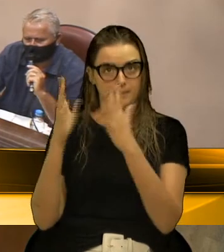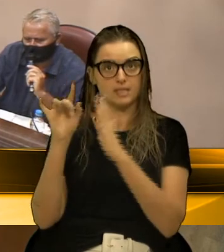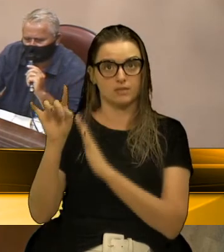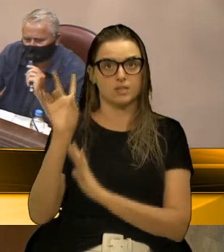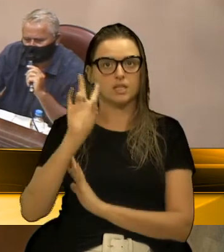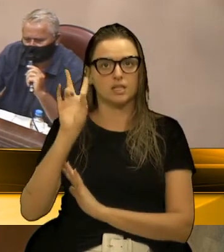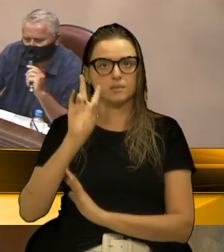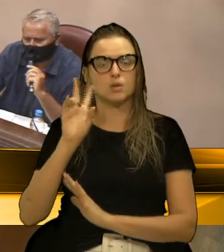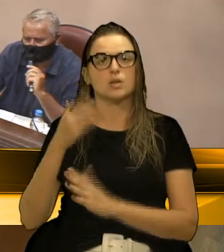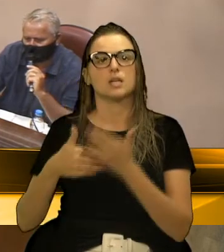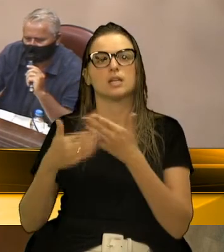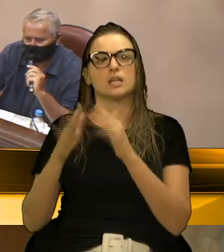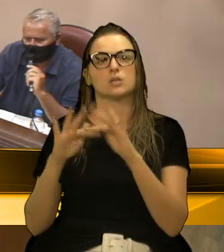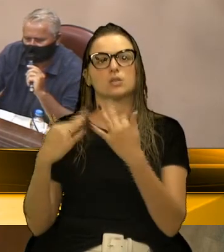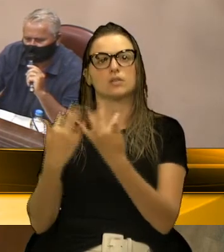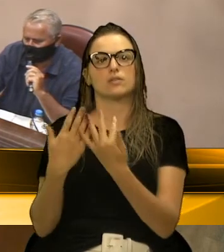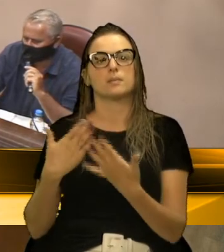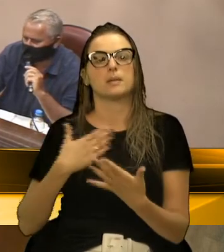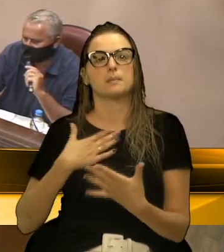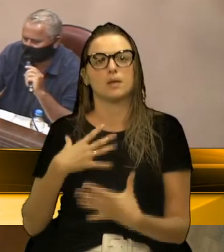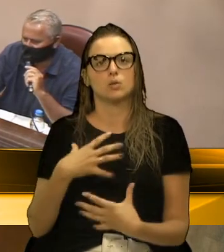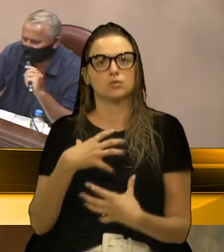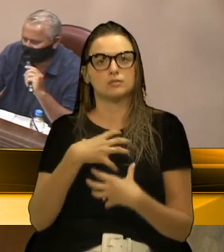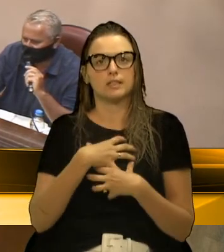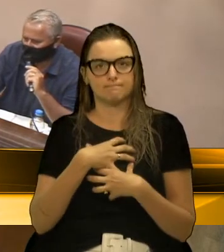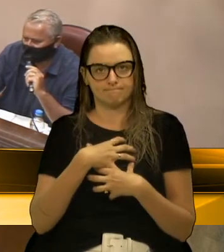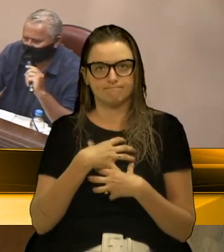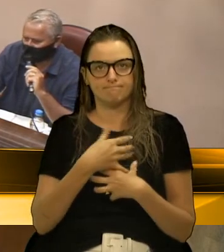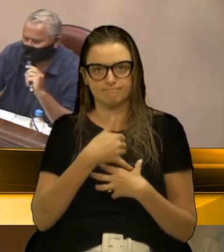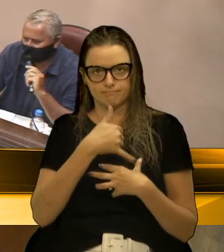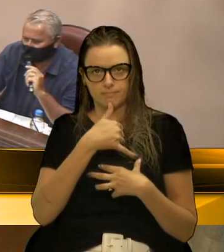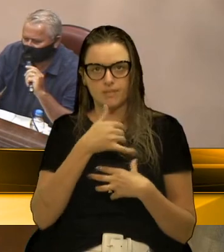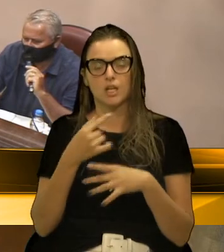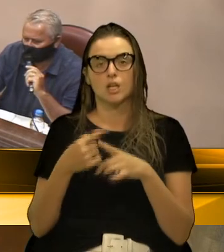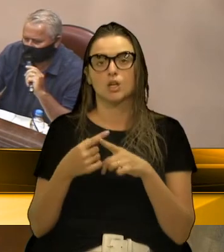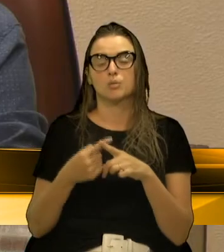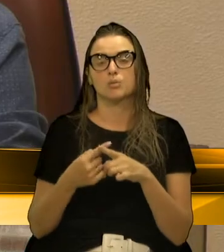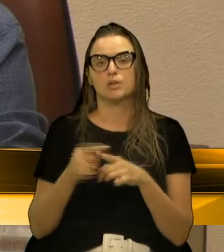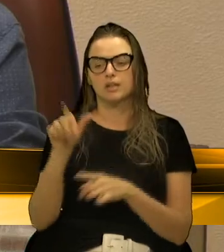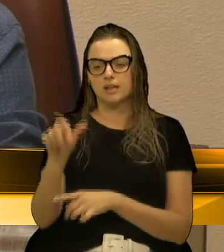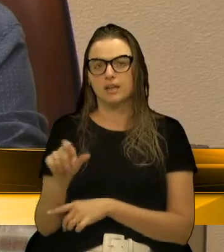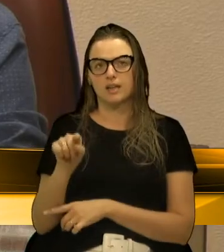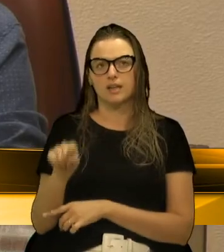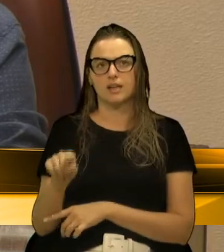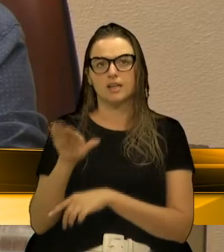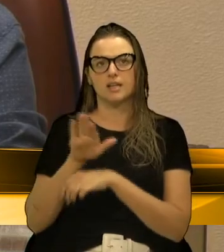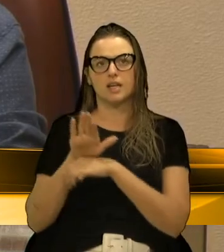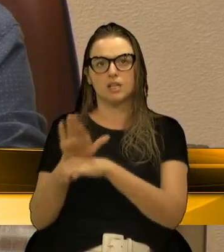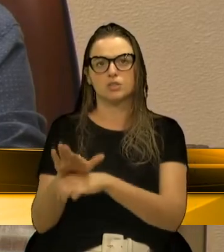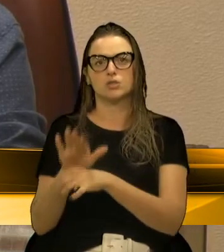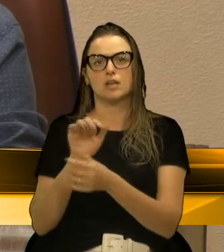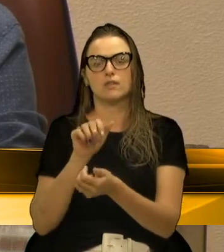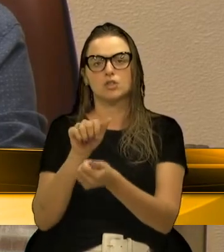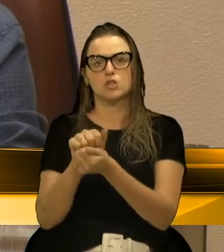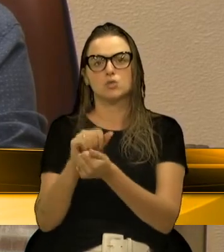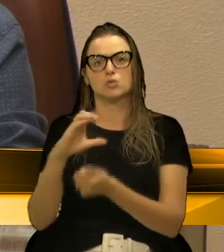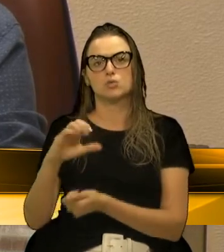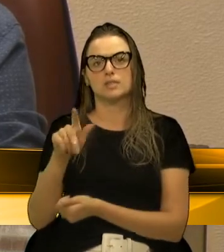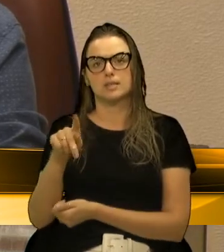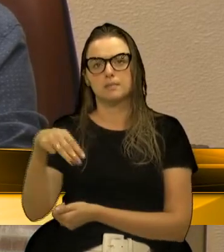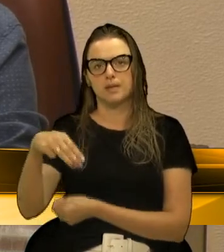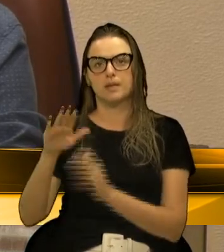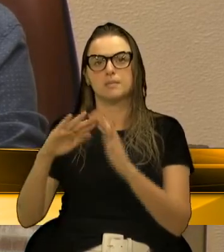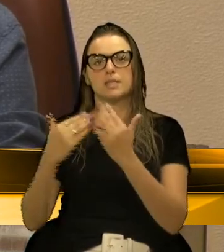família, nossos sentimentos, ele que ajudava junto ao CPM da Escola Rubem Bento